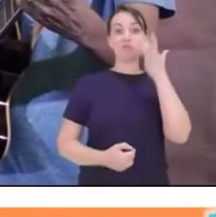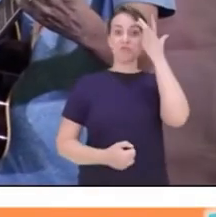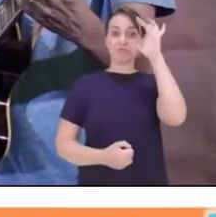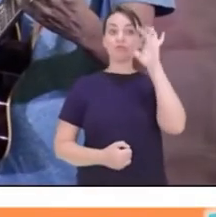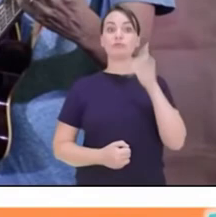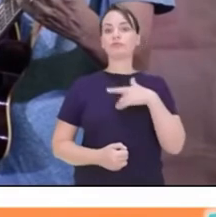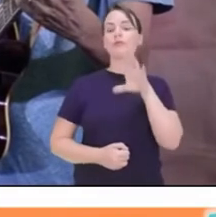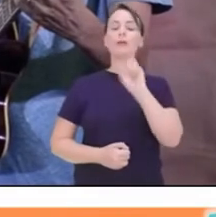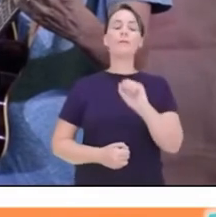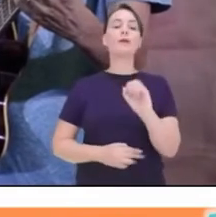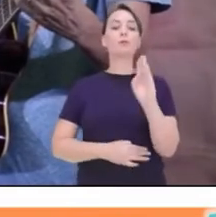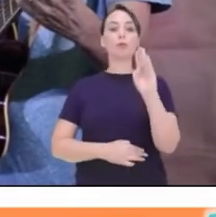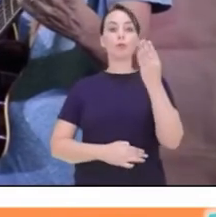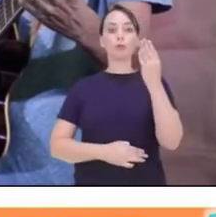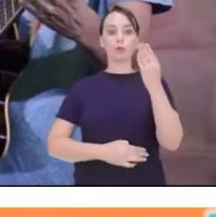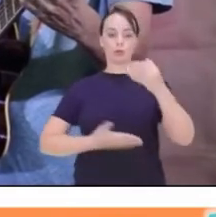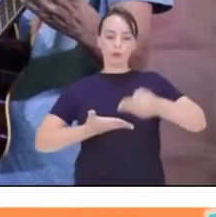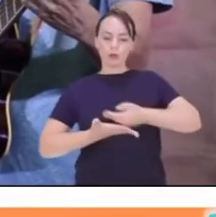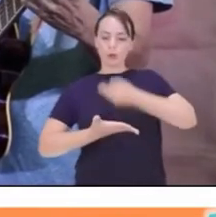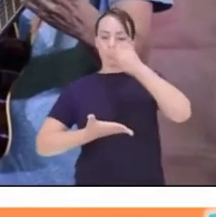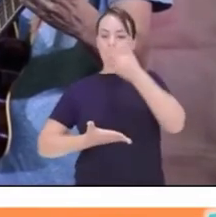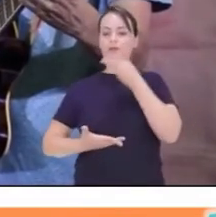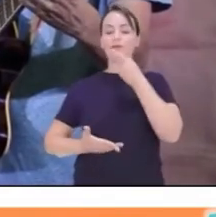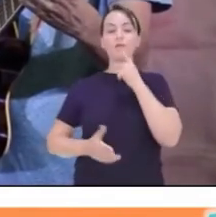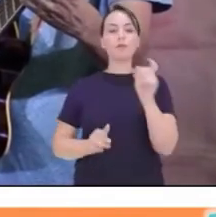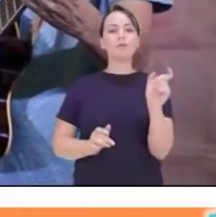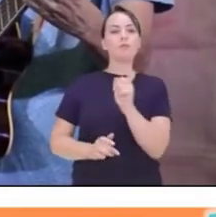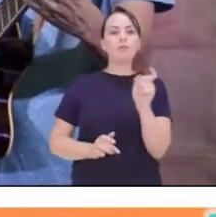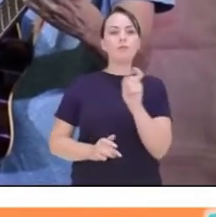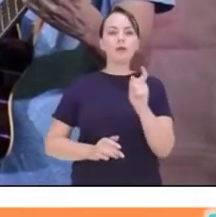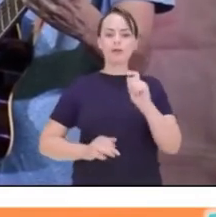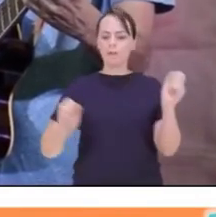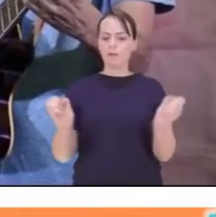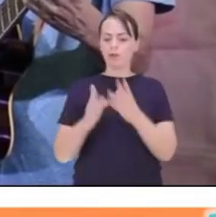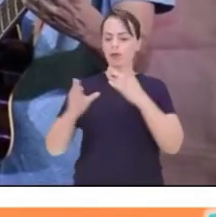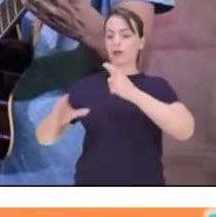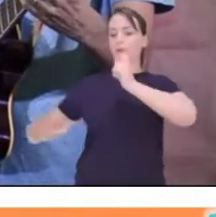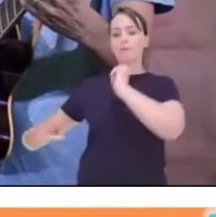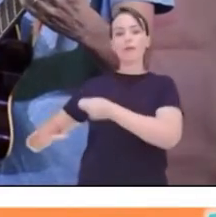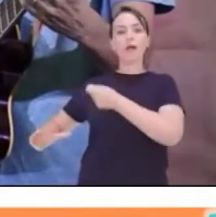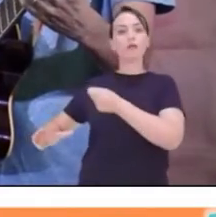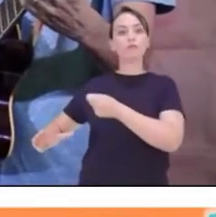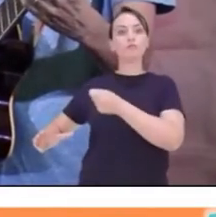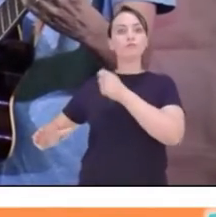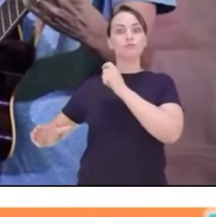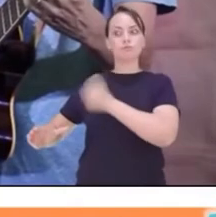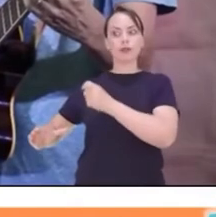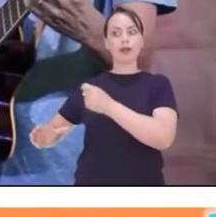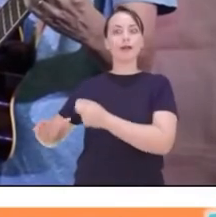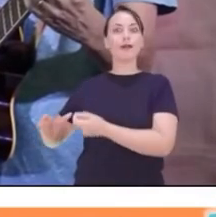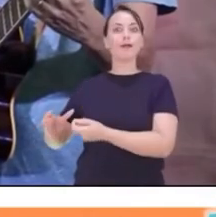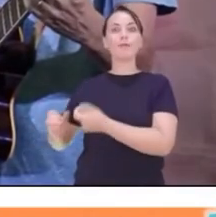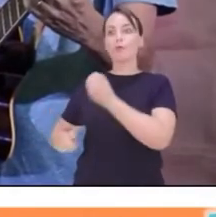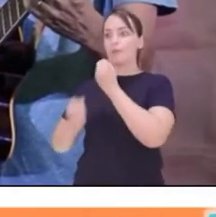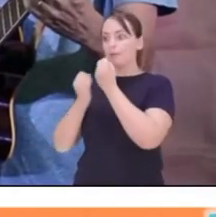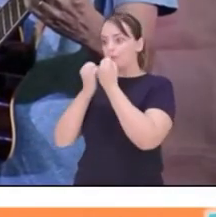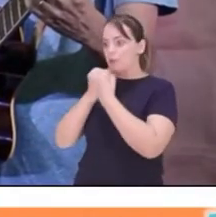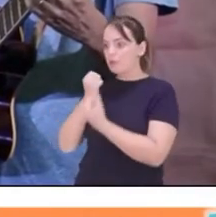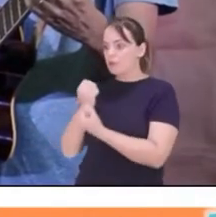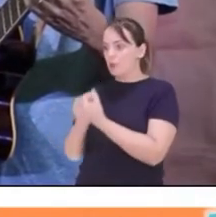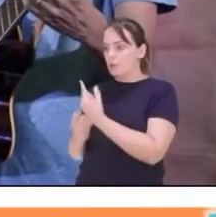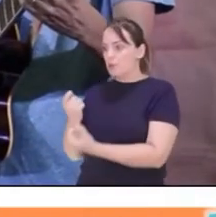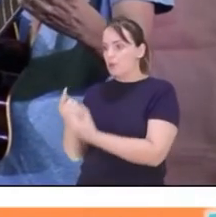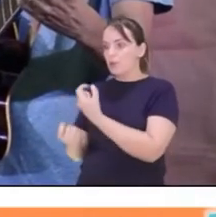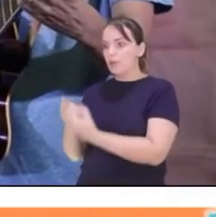e dizia umas palavras mágicas, batendo assim na tampa da panela para o milho estourar e não